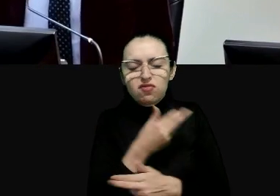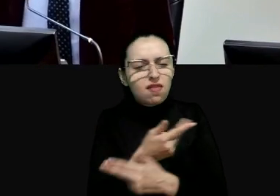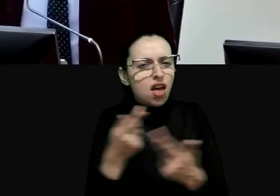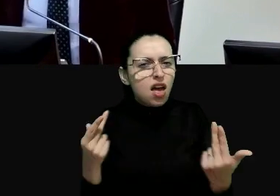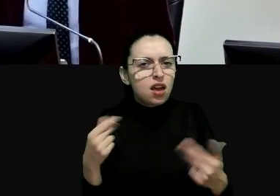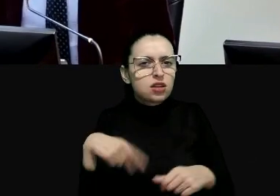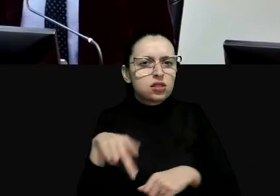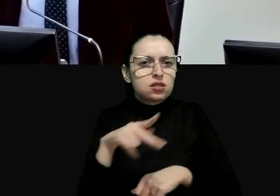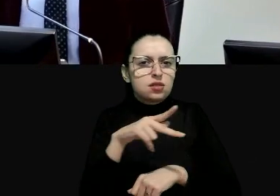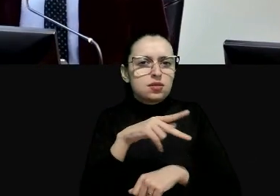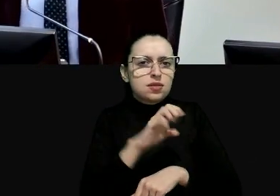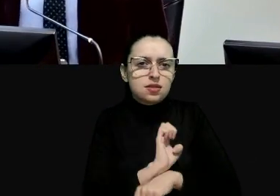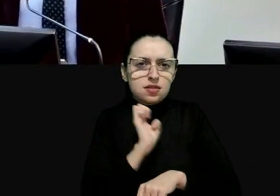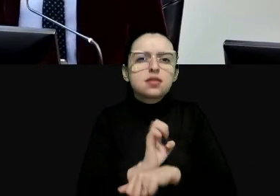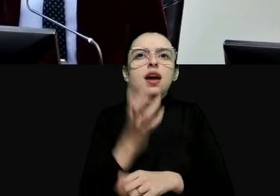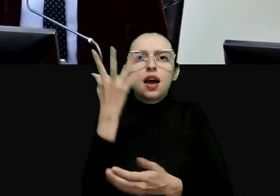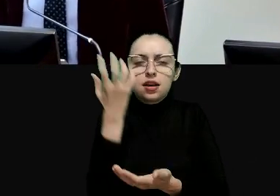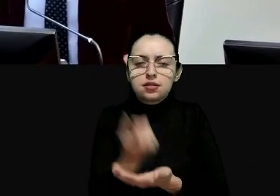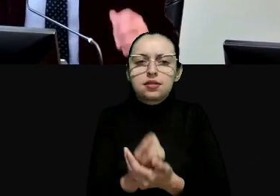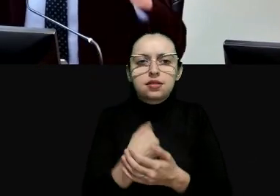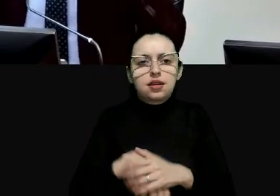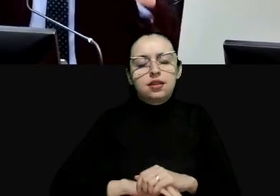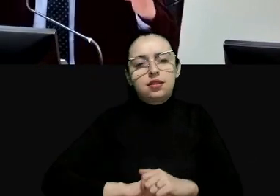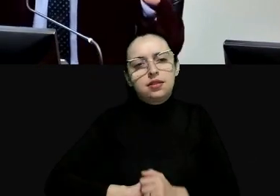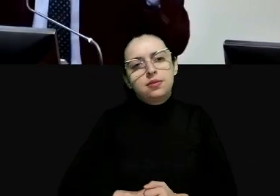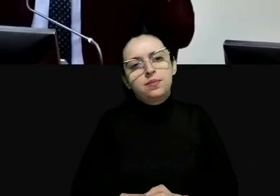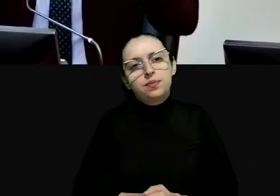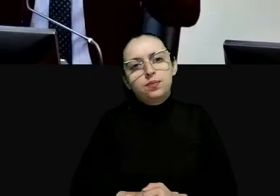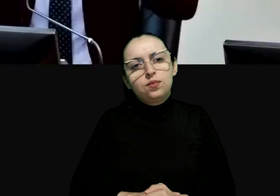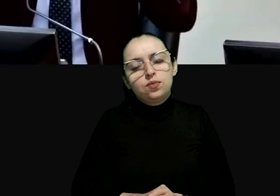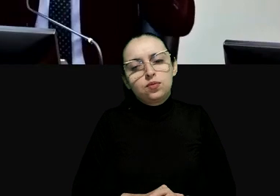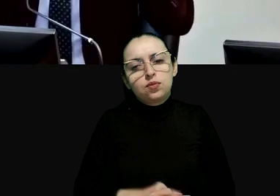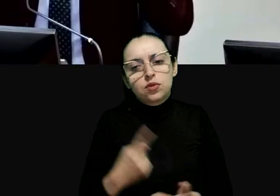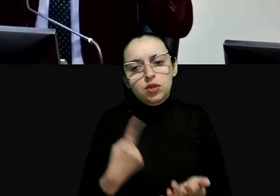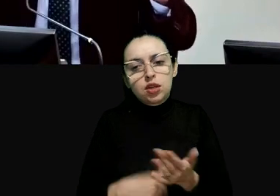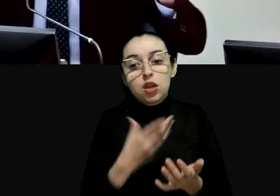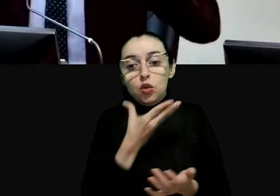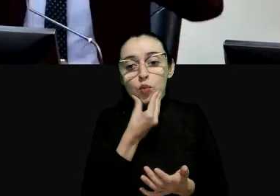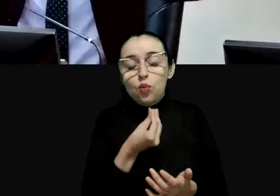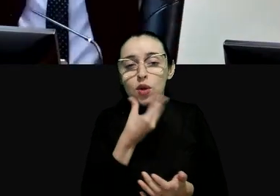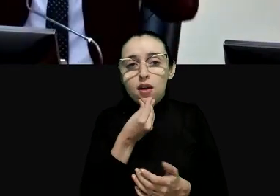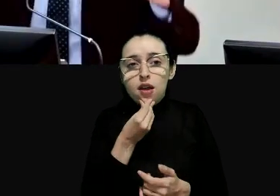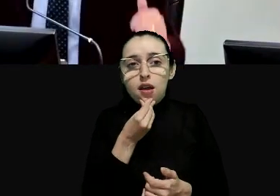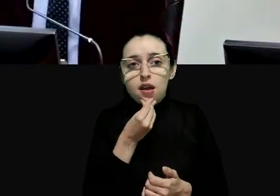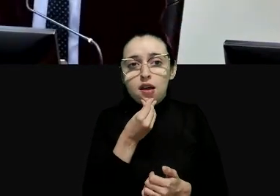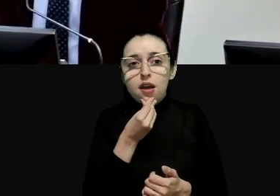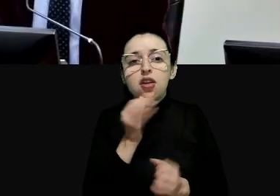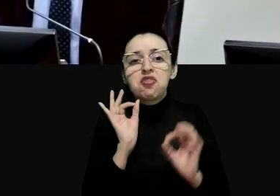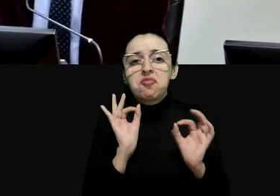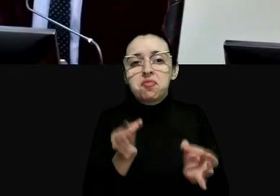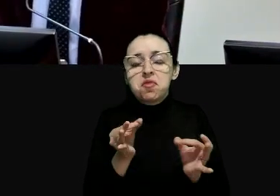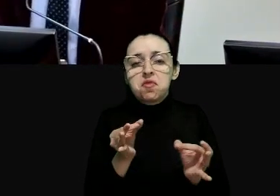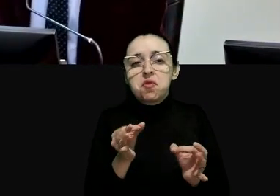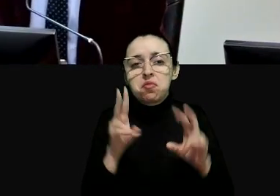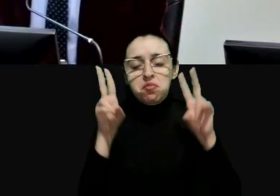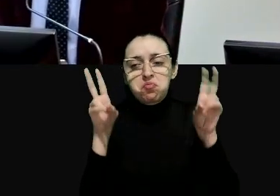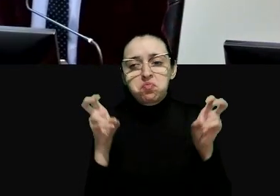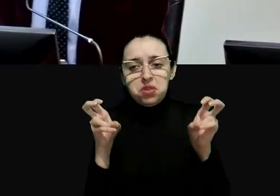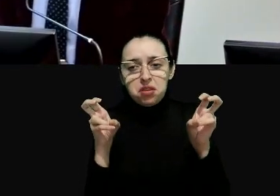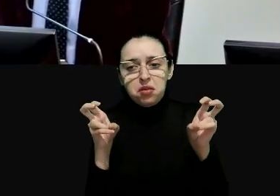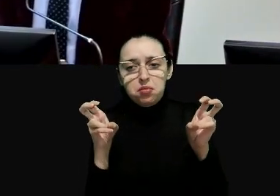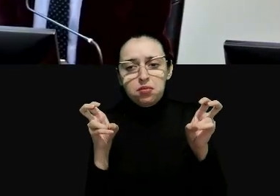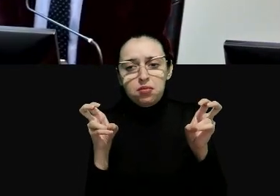acatam con esta decisão é dizer mandan un senhor que está muito a favor do sistema